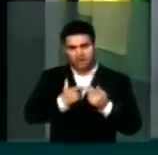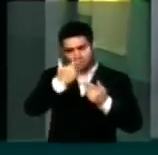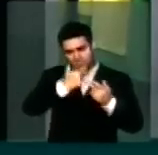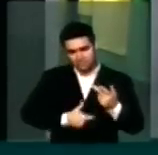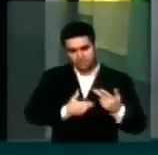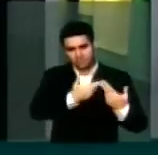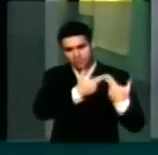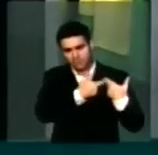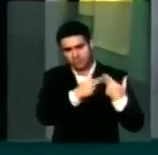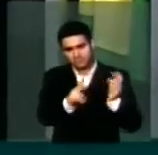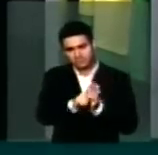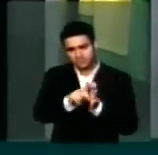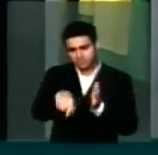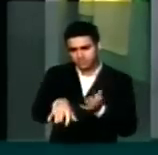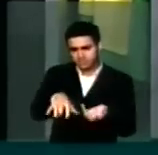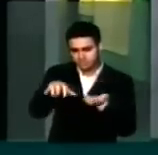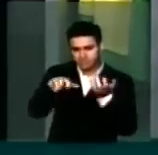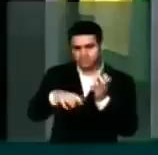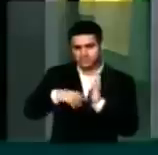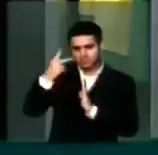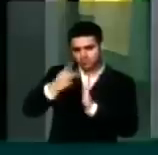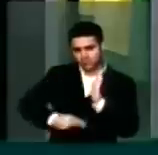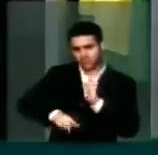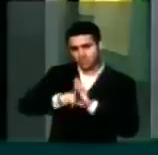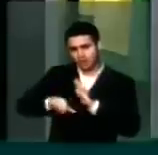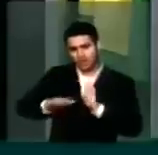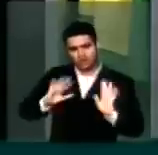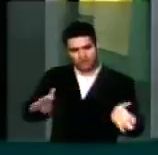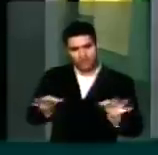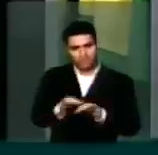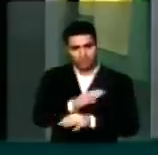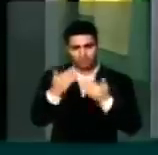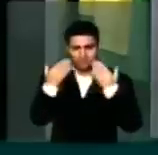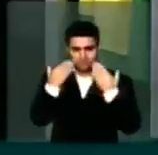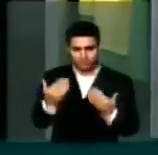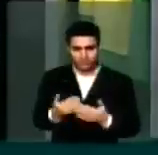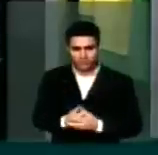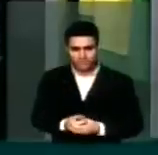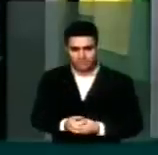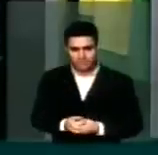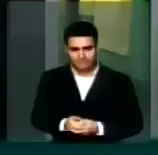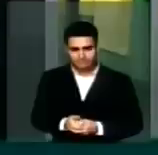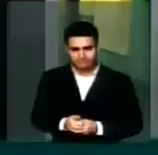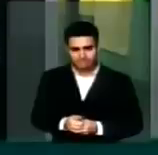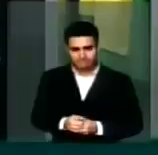função do parlamento, sobre os projetos de lei apresentados, sobre